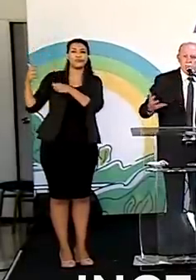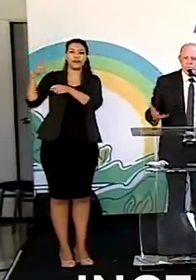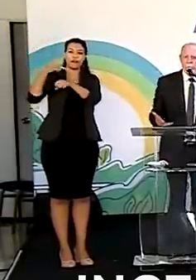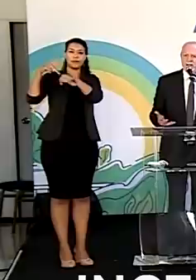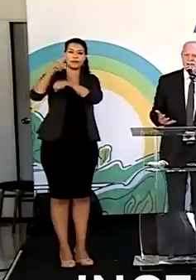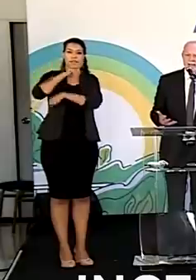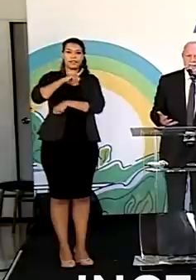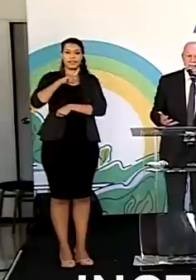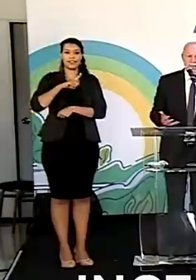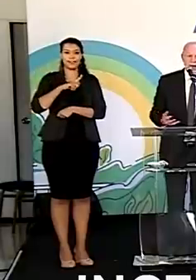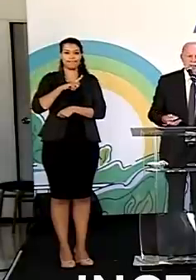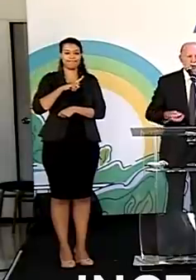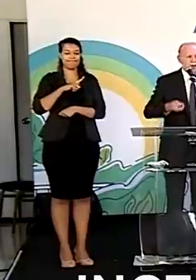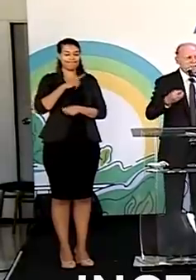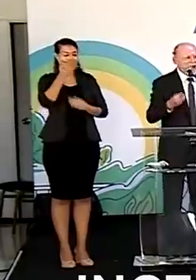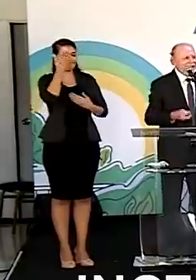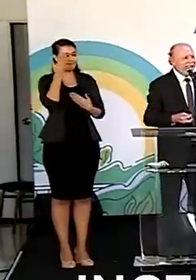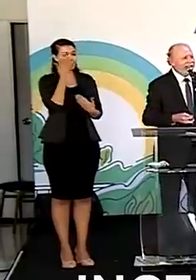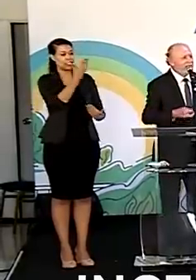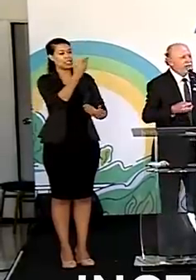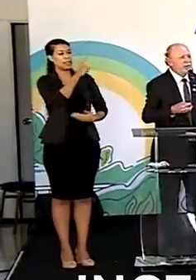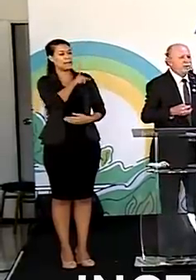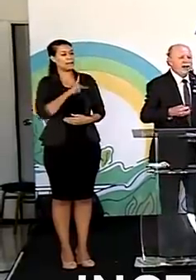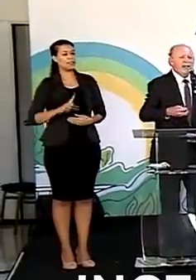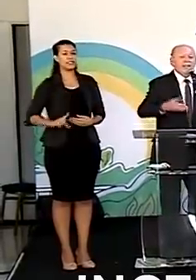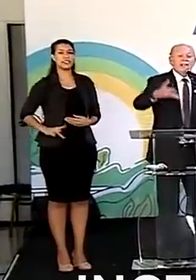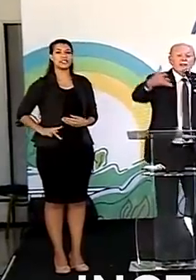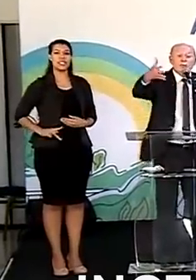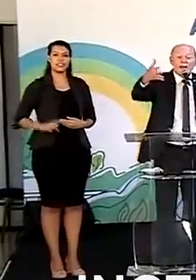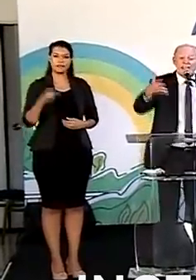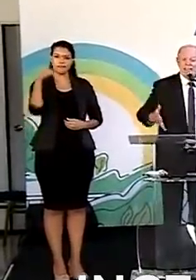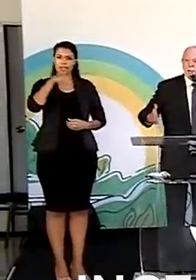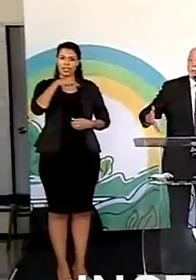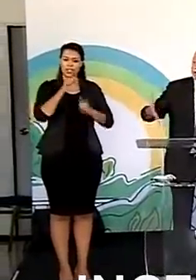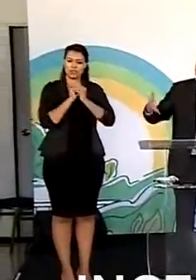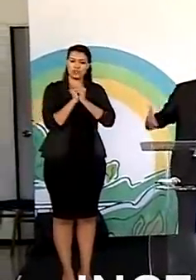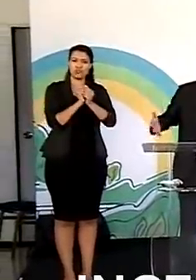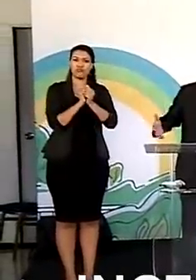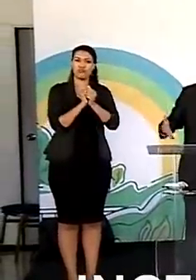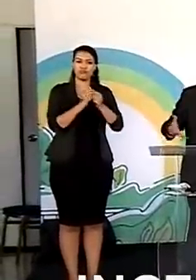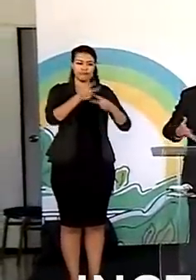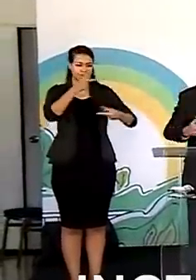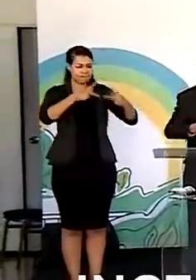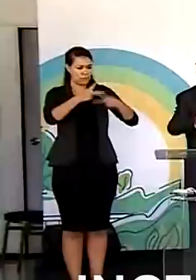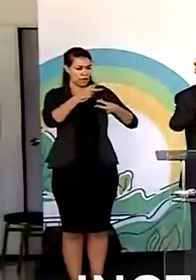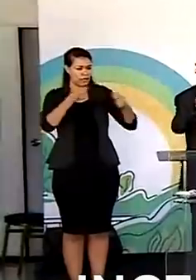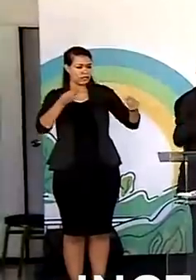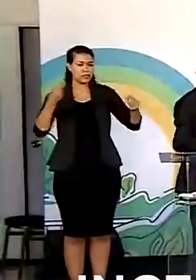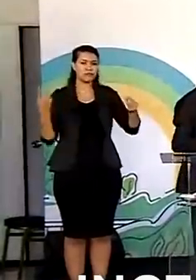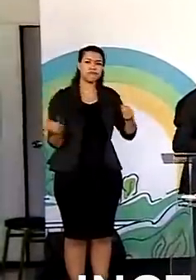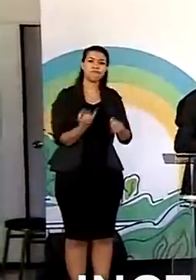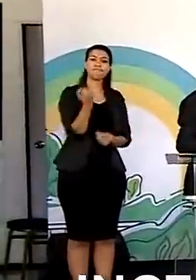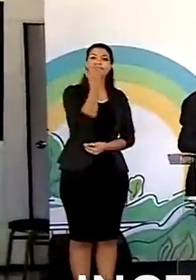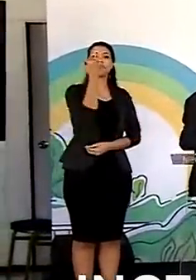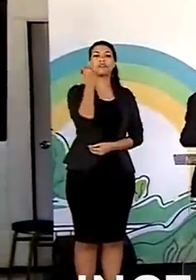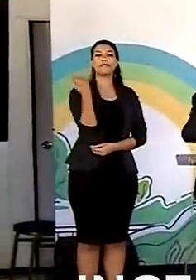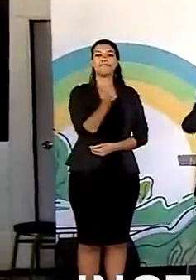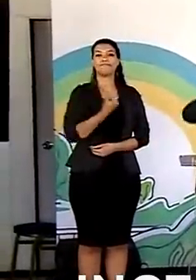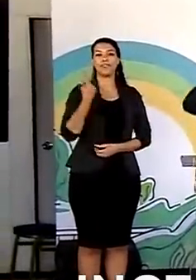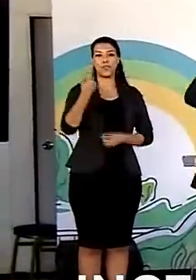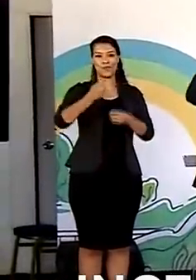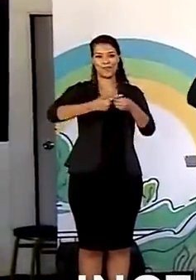Beneficiem muito, presidente, a sua estada, cada vez vindo aqui, trazendo um presente importante para a nossa cidade e para o nosso estado,